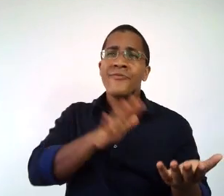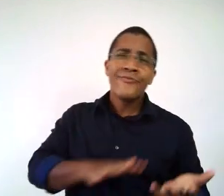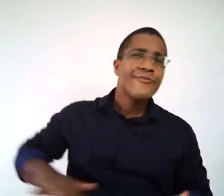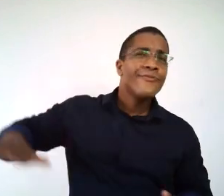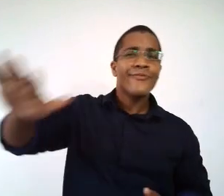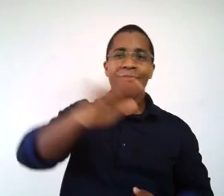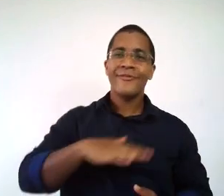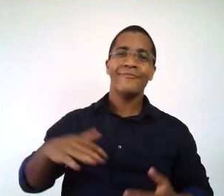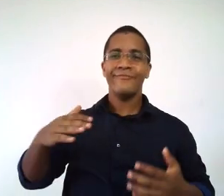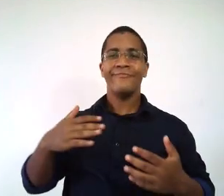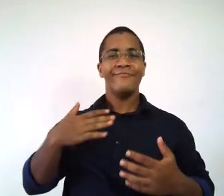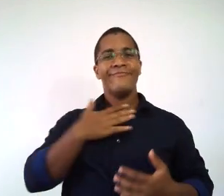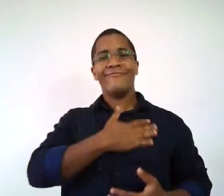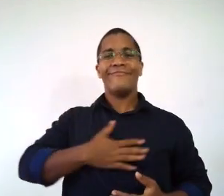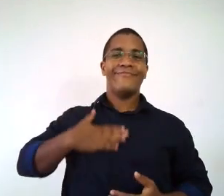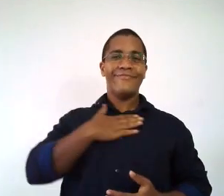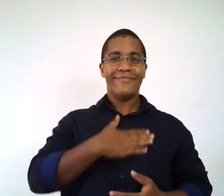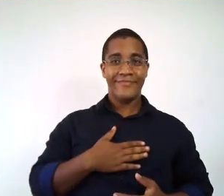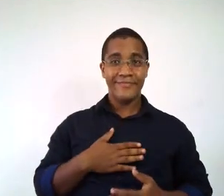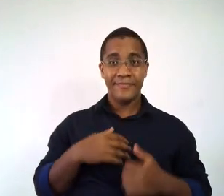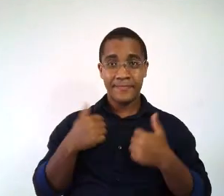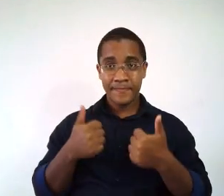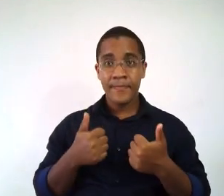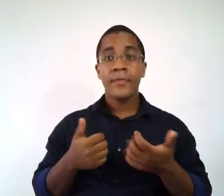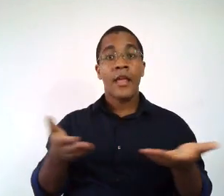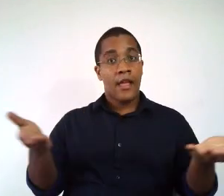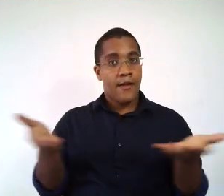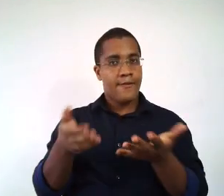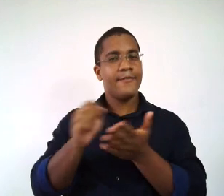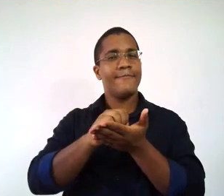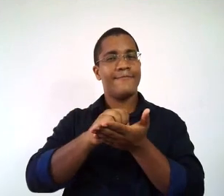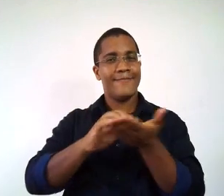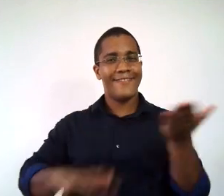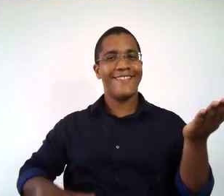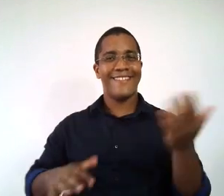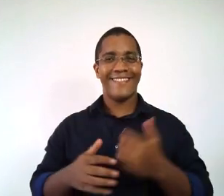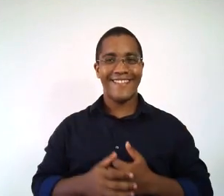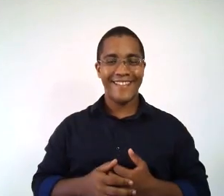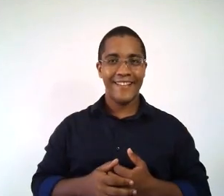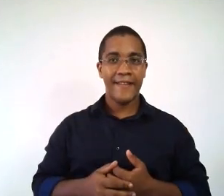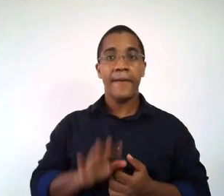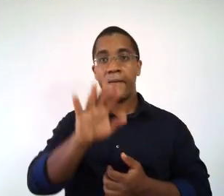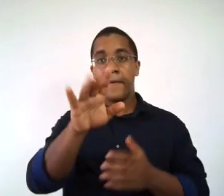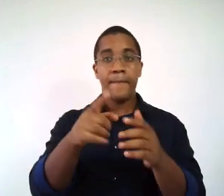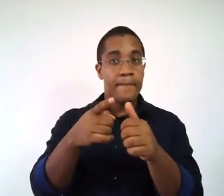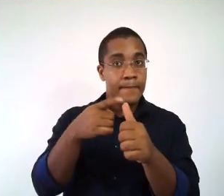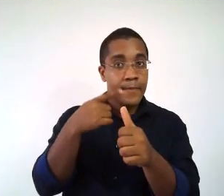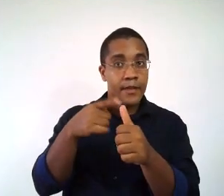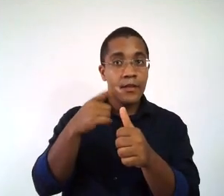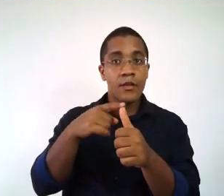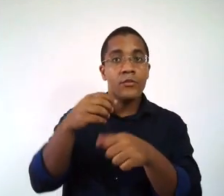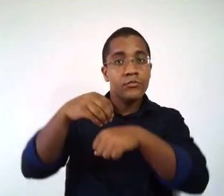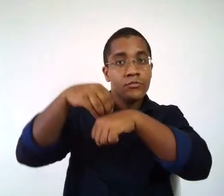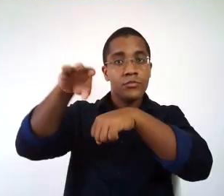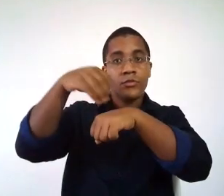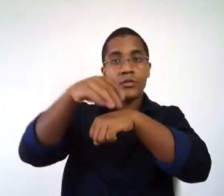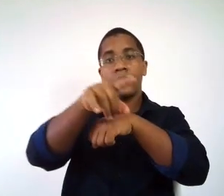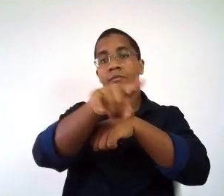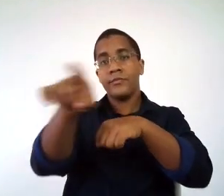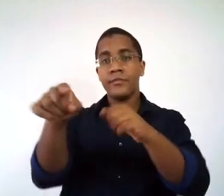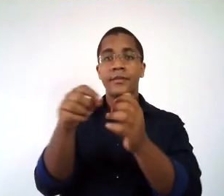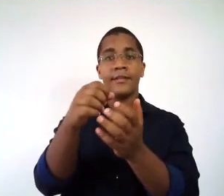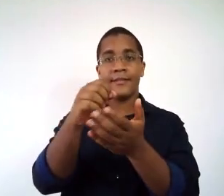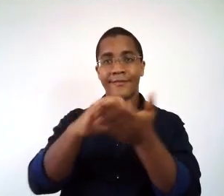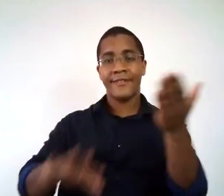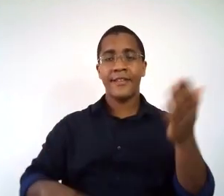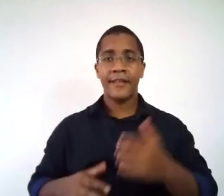trazer todo mundo para se divertir junto. Então, vamos lá para a nossa atividade. Então, inicialmente a